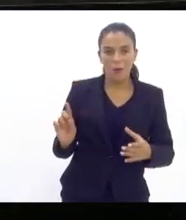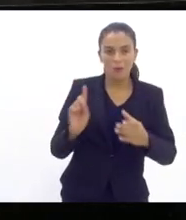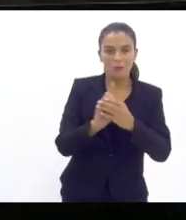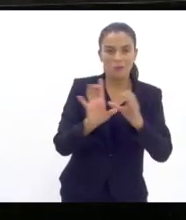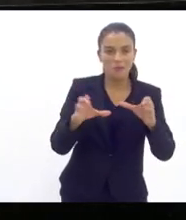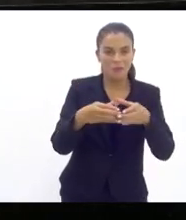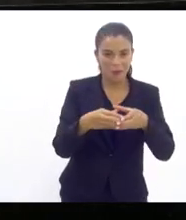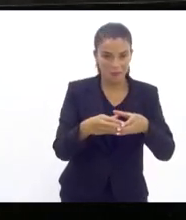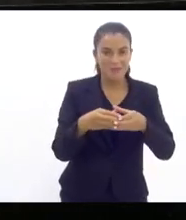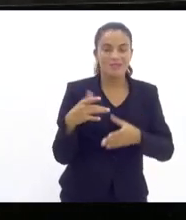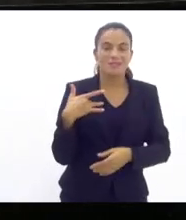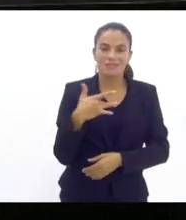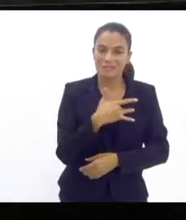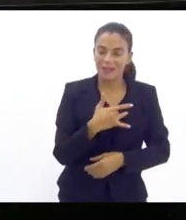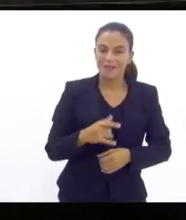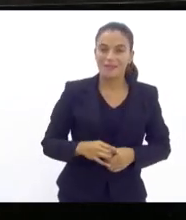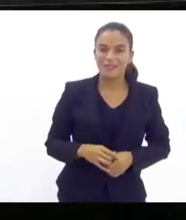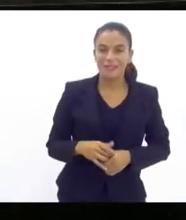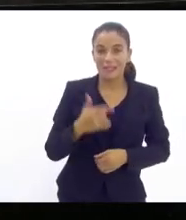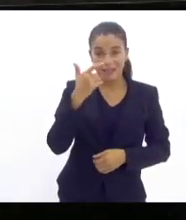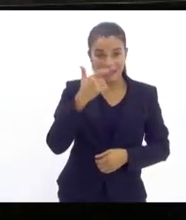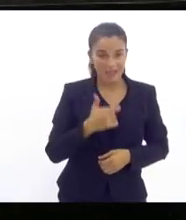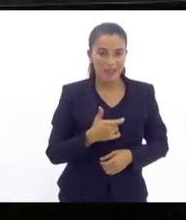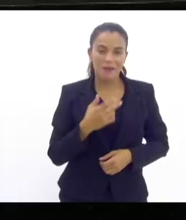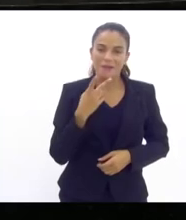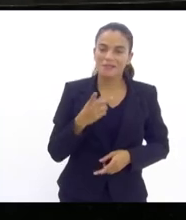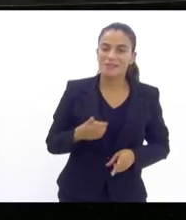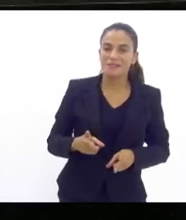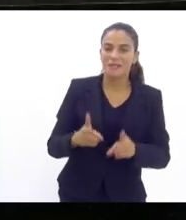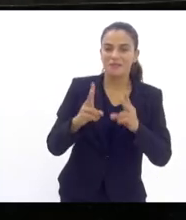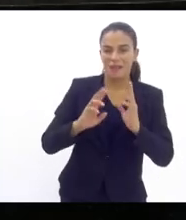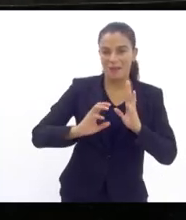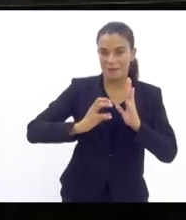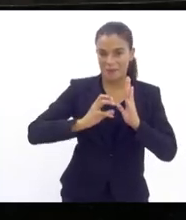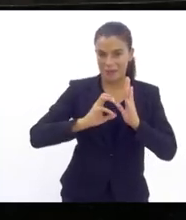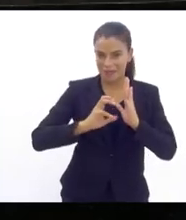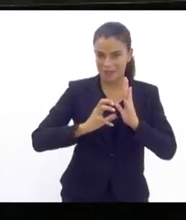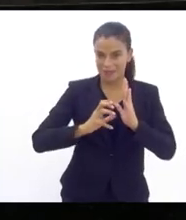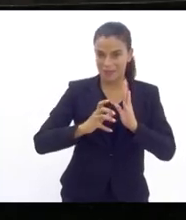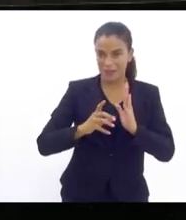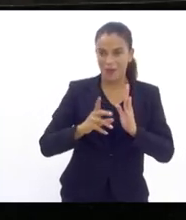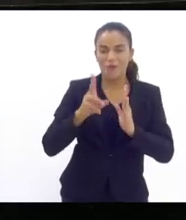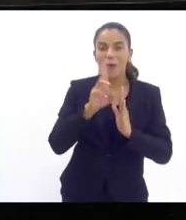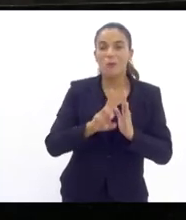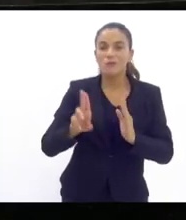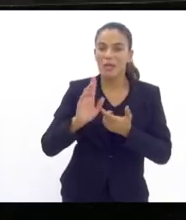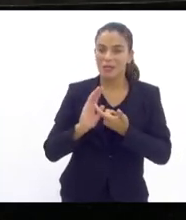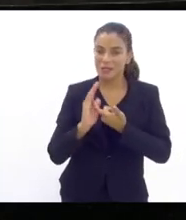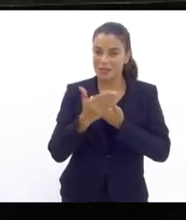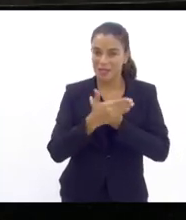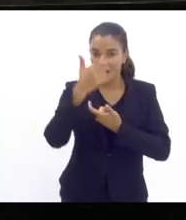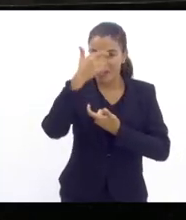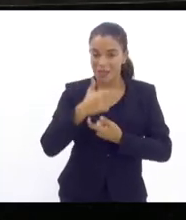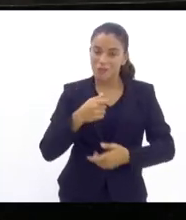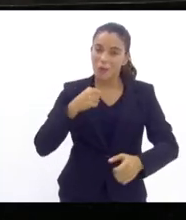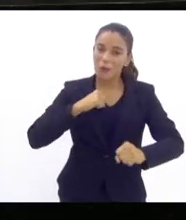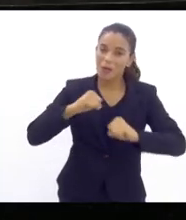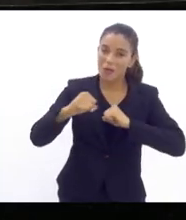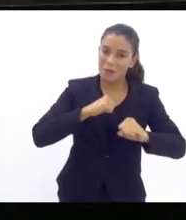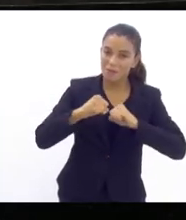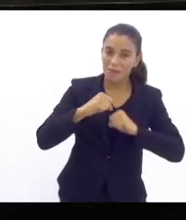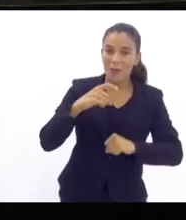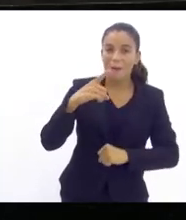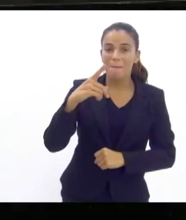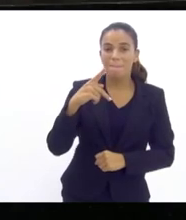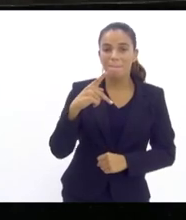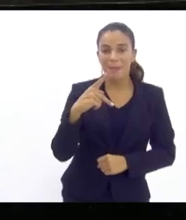seu lado eu costumo dizer que eu eu digo isso no meu partido e vou usar o mesmo termo aqui eu sou uma militante no PDT